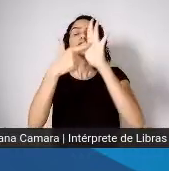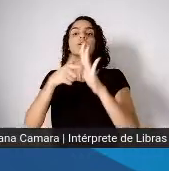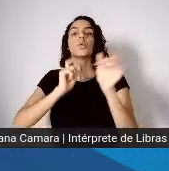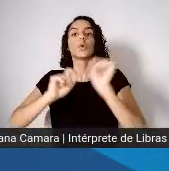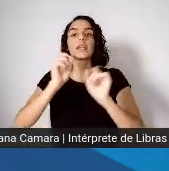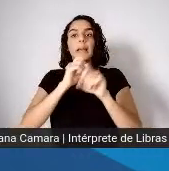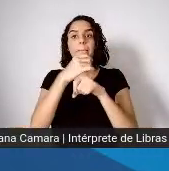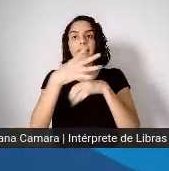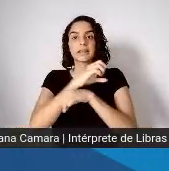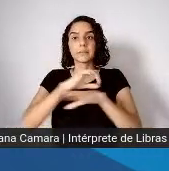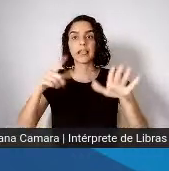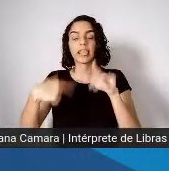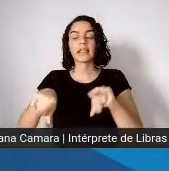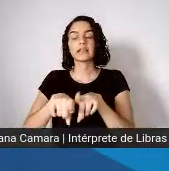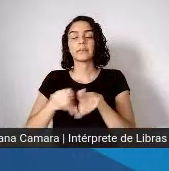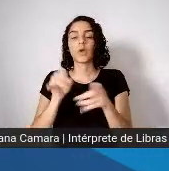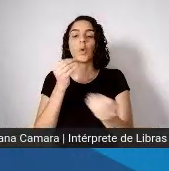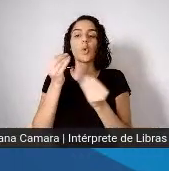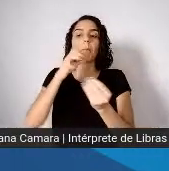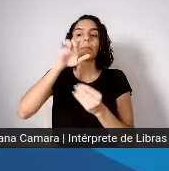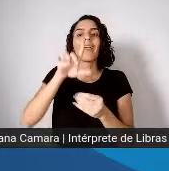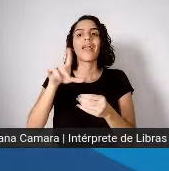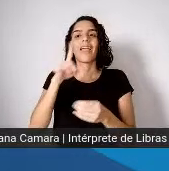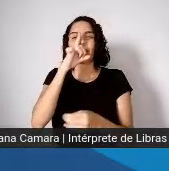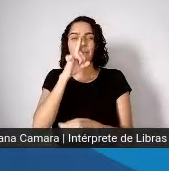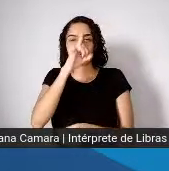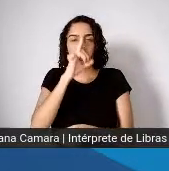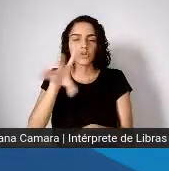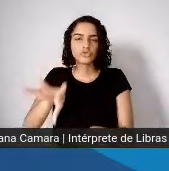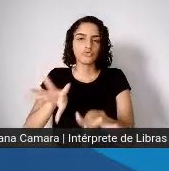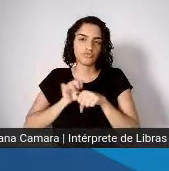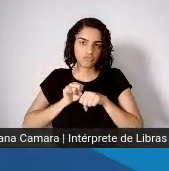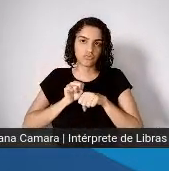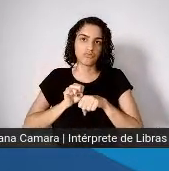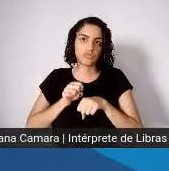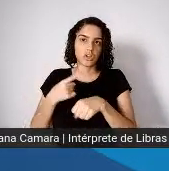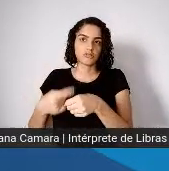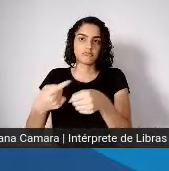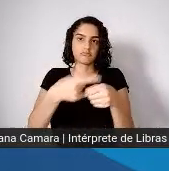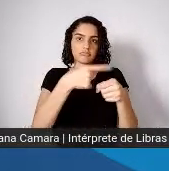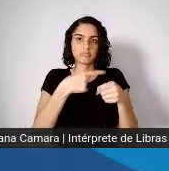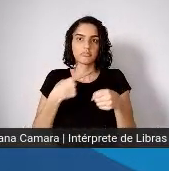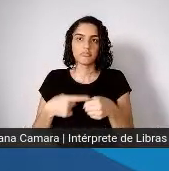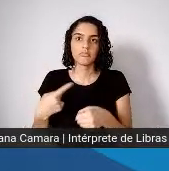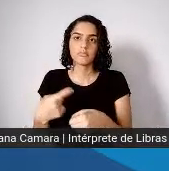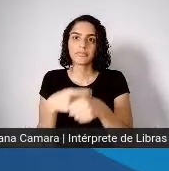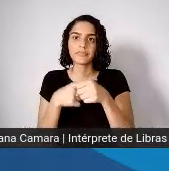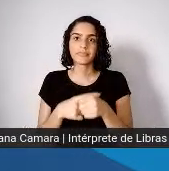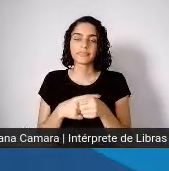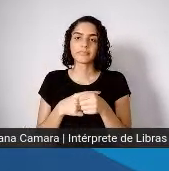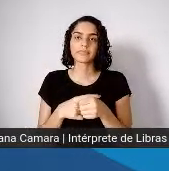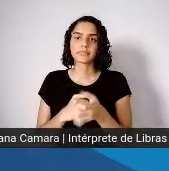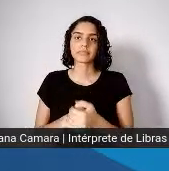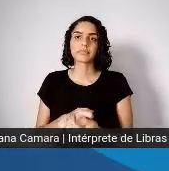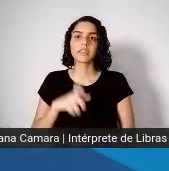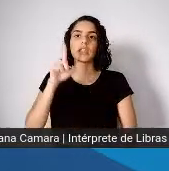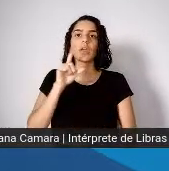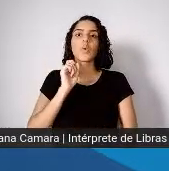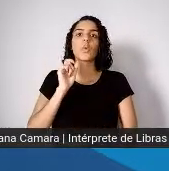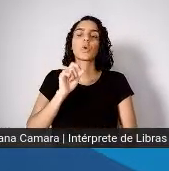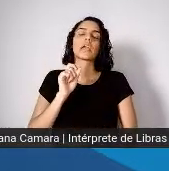ao risco de infecção nos municípios brasileiros. Um deles foi o índice de Gini, que é aquele índice claramente